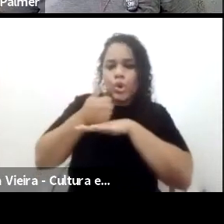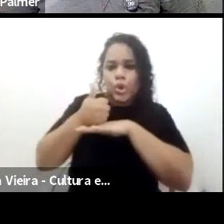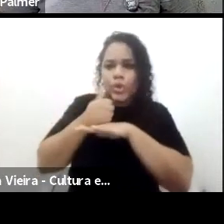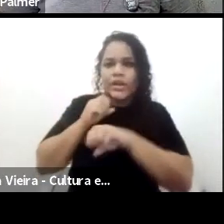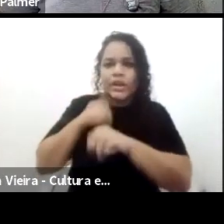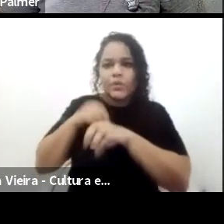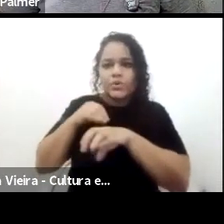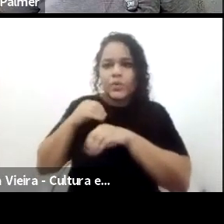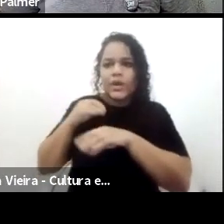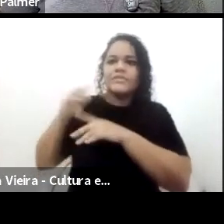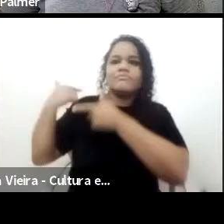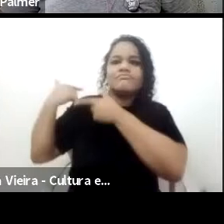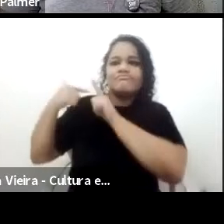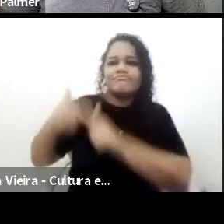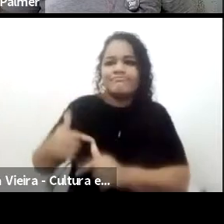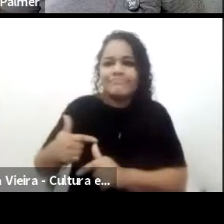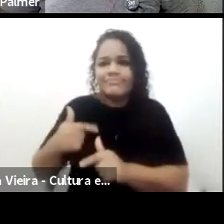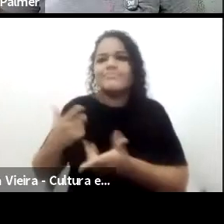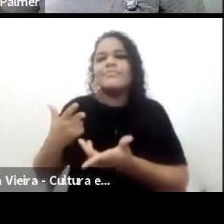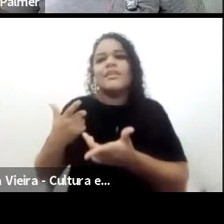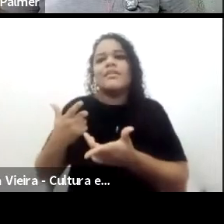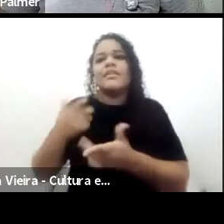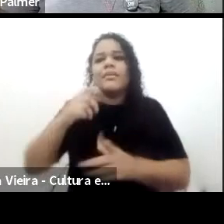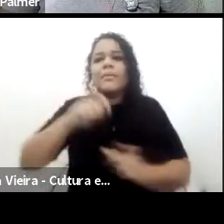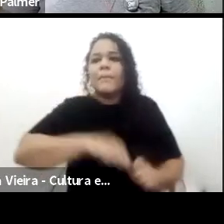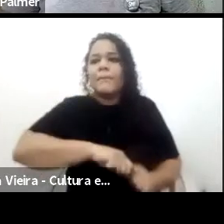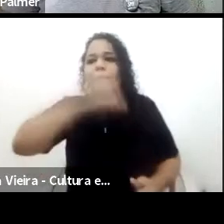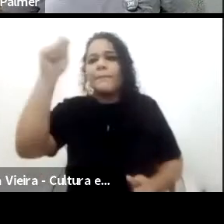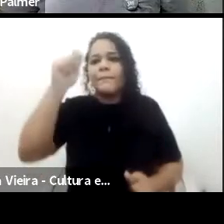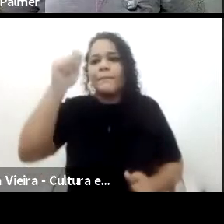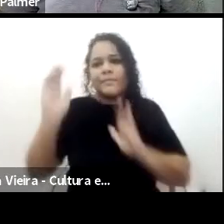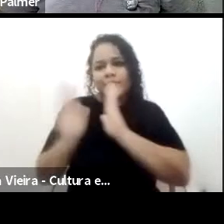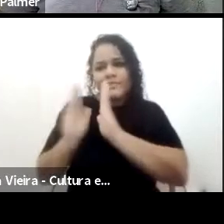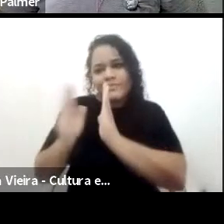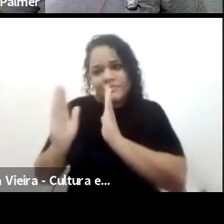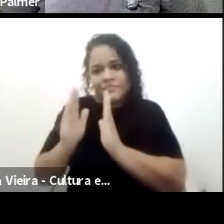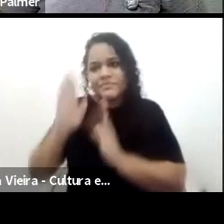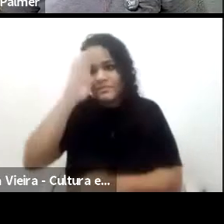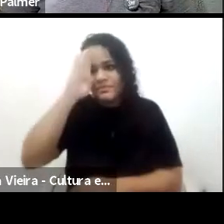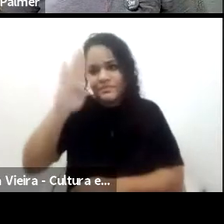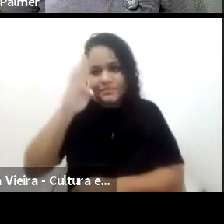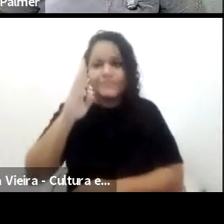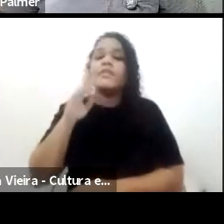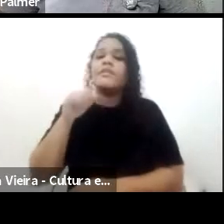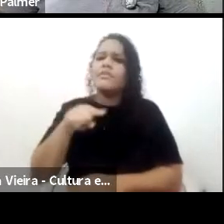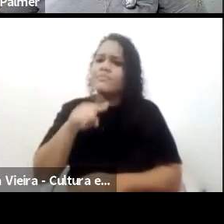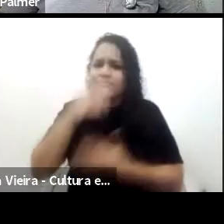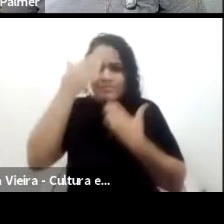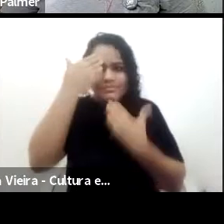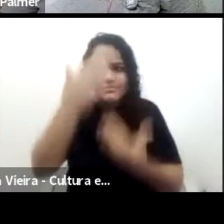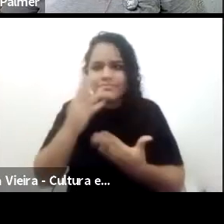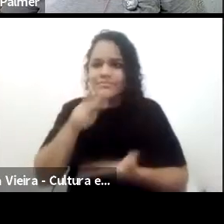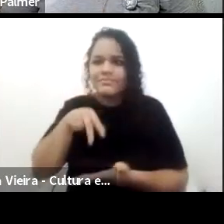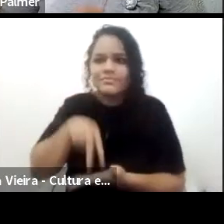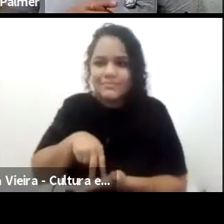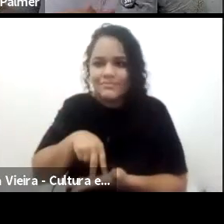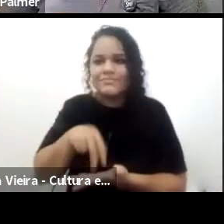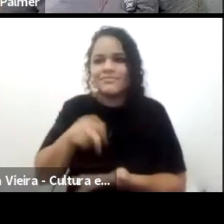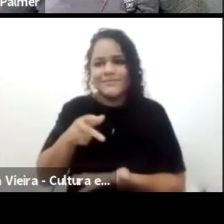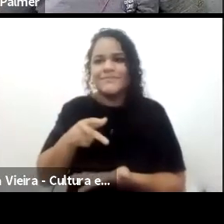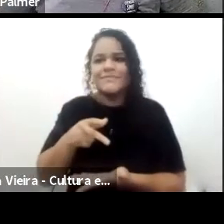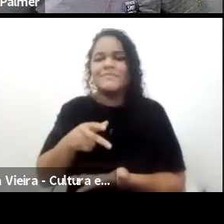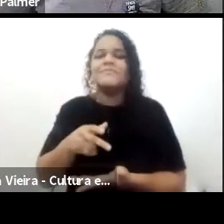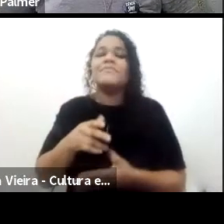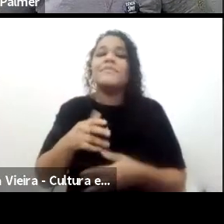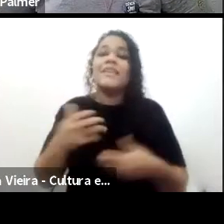bom. Agradeço vivamente a sua participação, a sua presença aqui com a gente, foi ótimo. e agora, então, como é